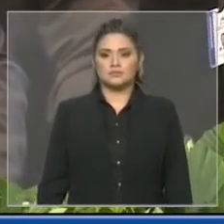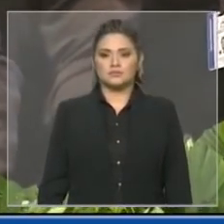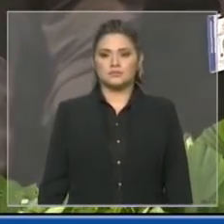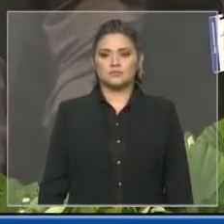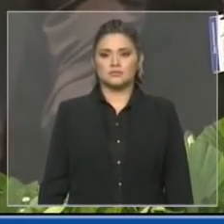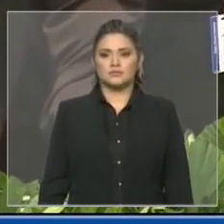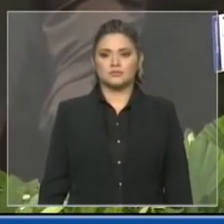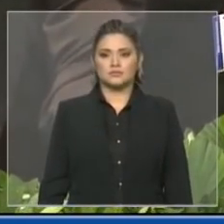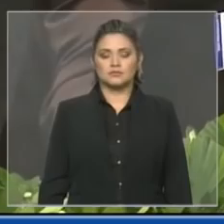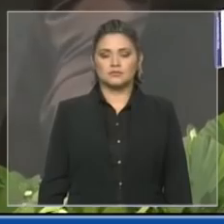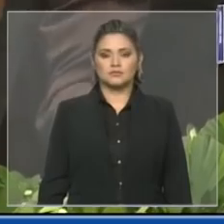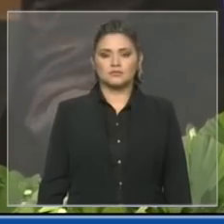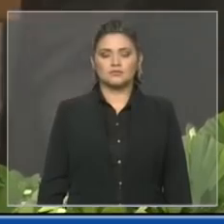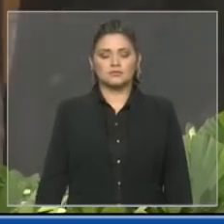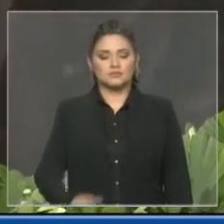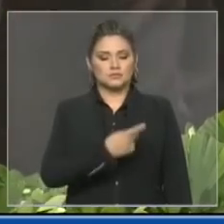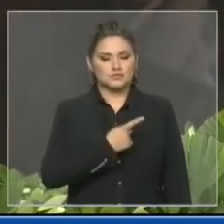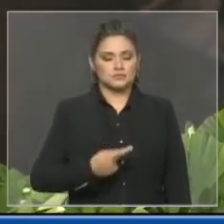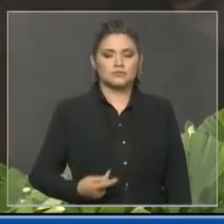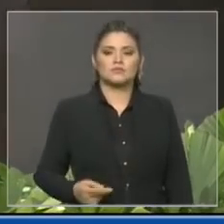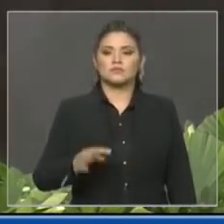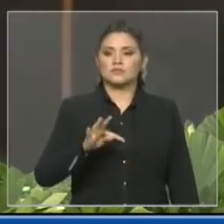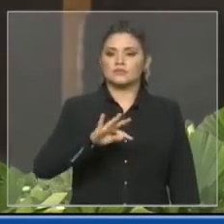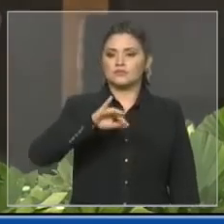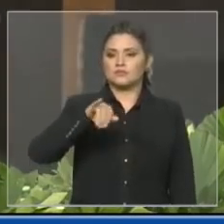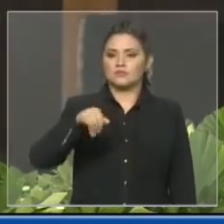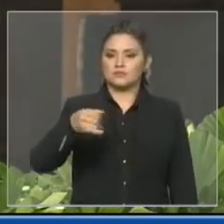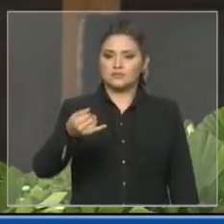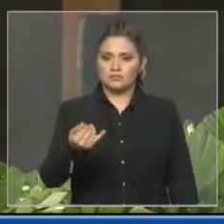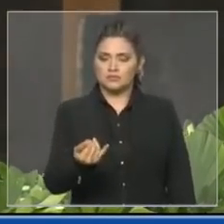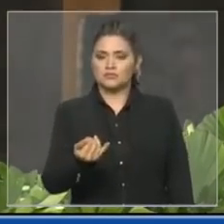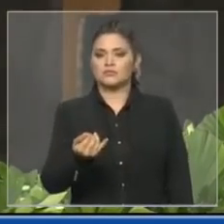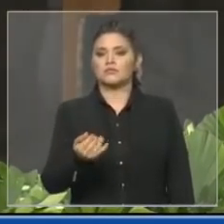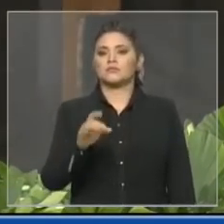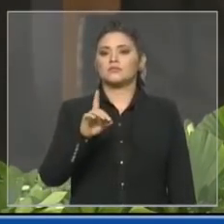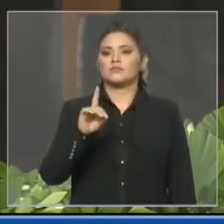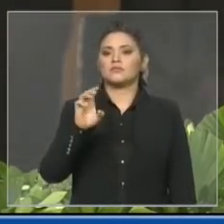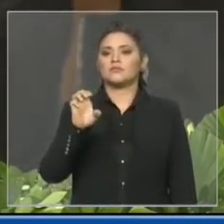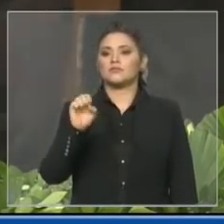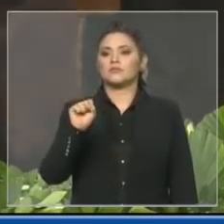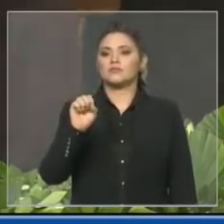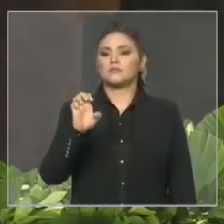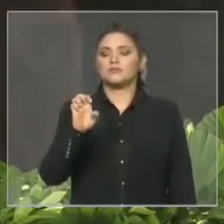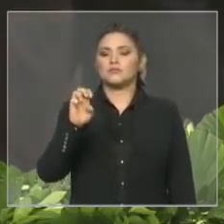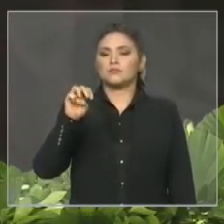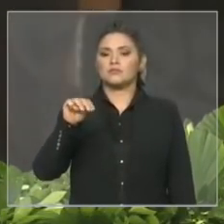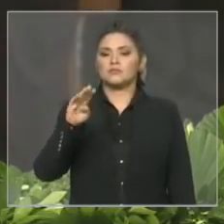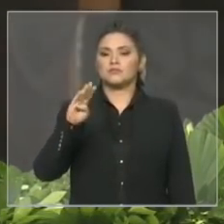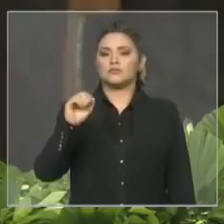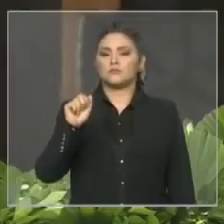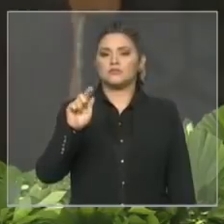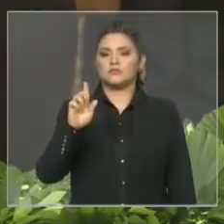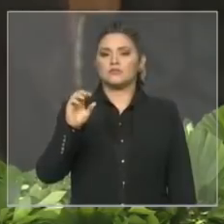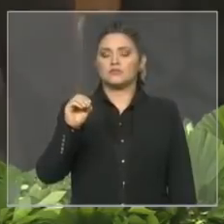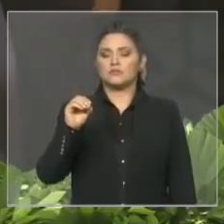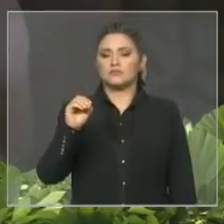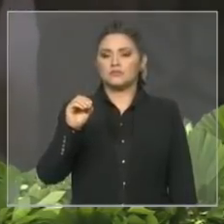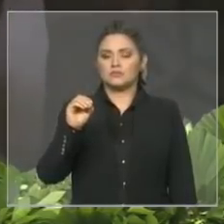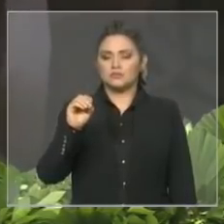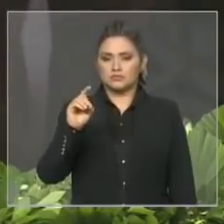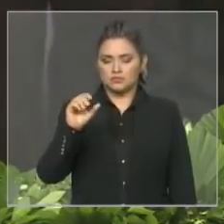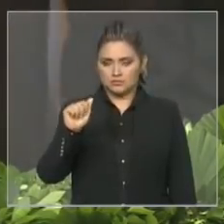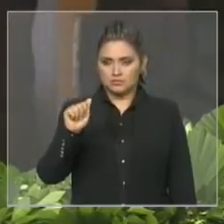excelentíssimo presidente do Tribunal de Justiça do nosso Estado, desembargador Zé Joaquim, quero